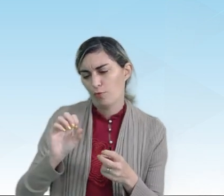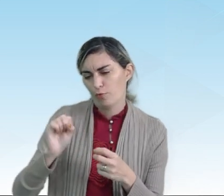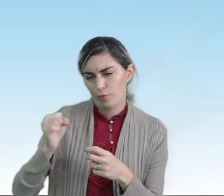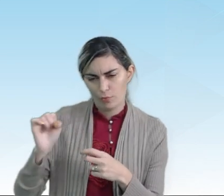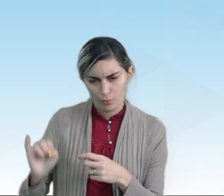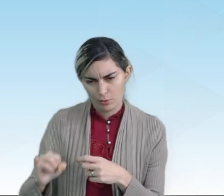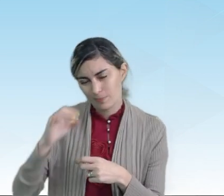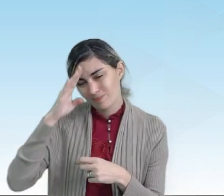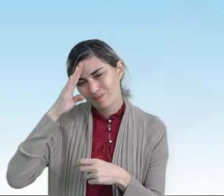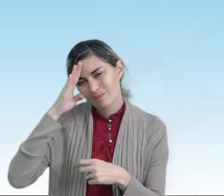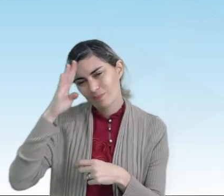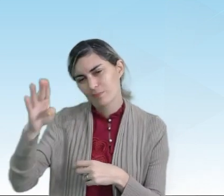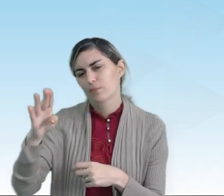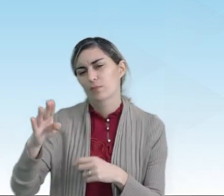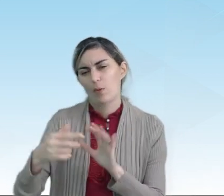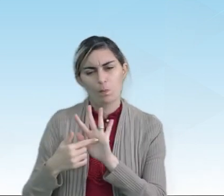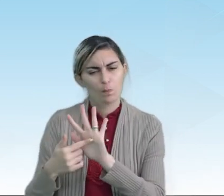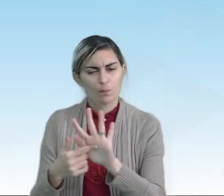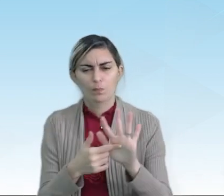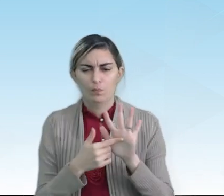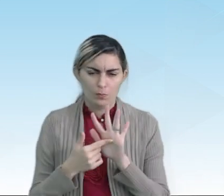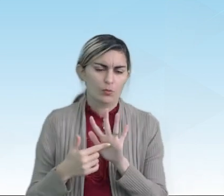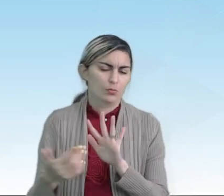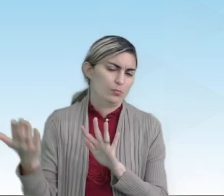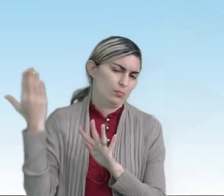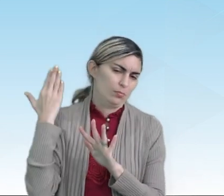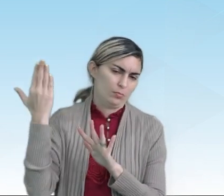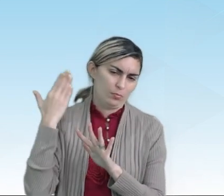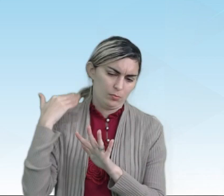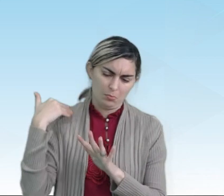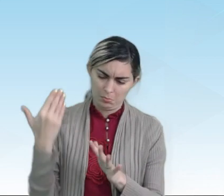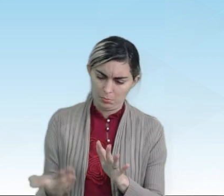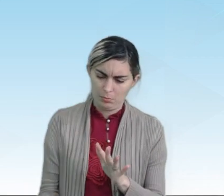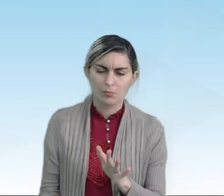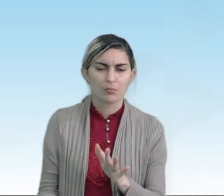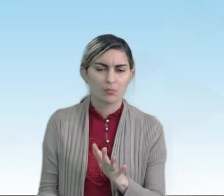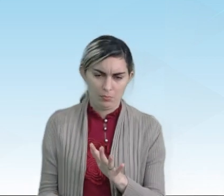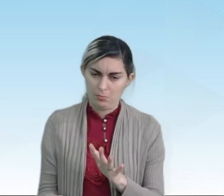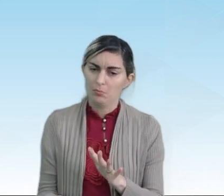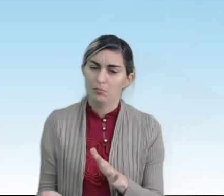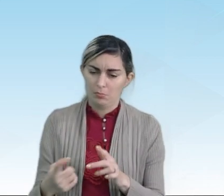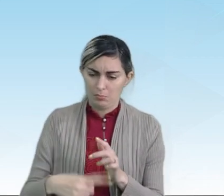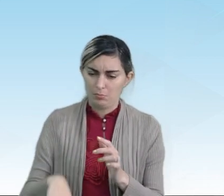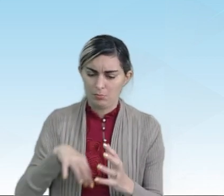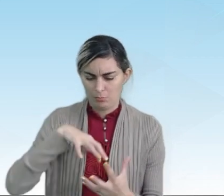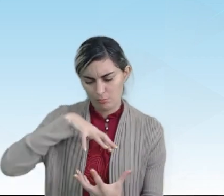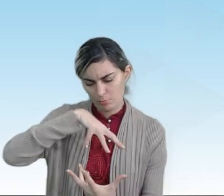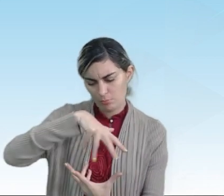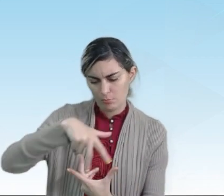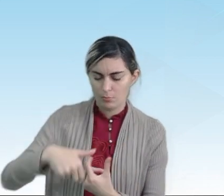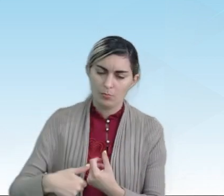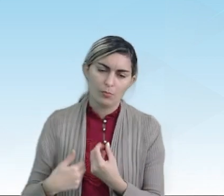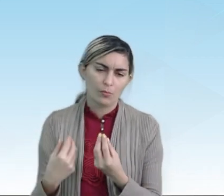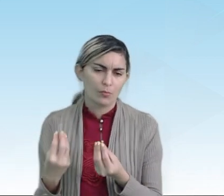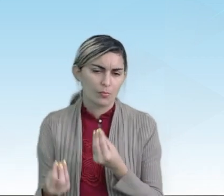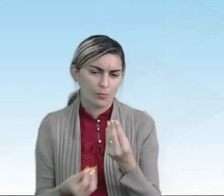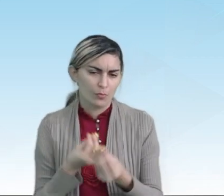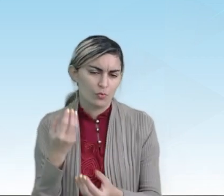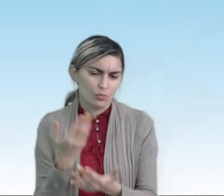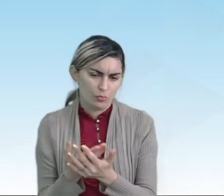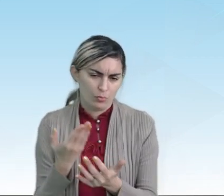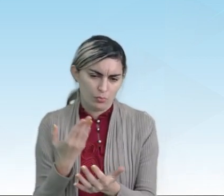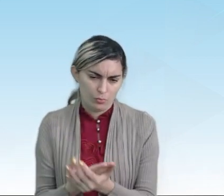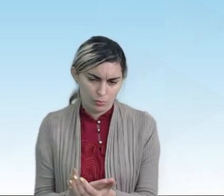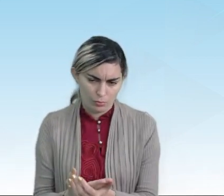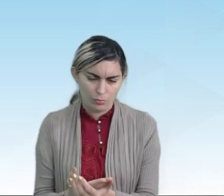são a principal evidência do passado recente ou remoto do nosso planeta. De modo que o estudo